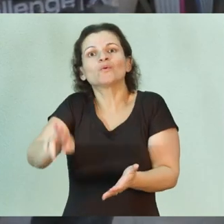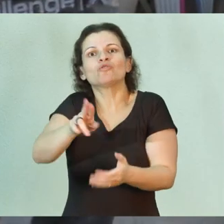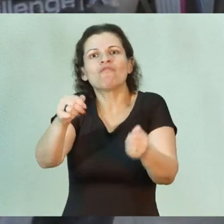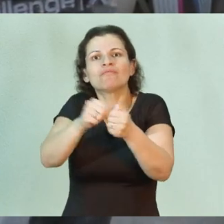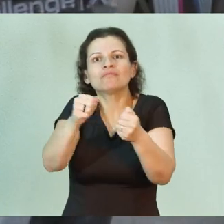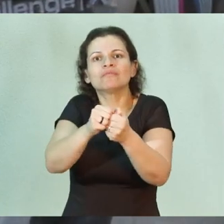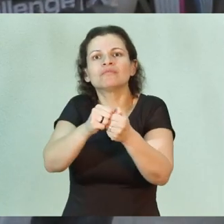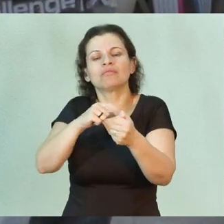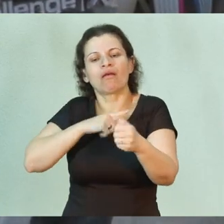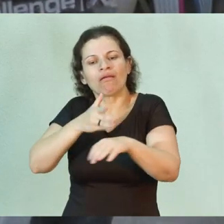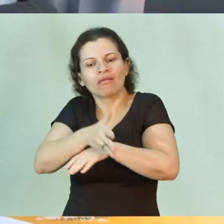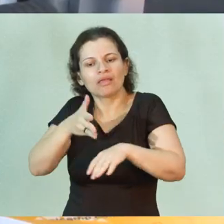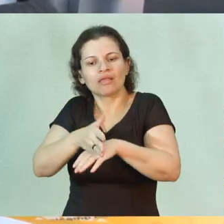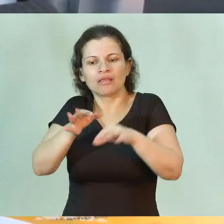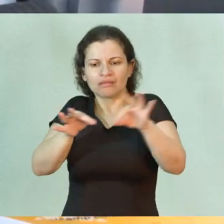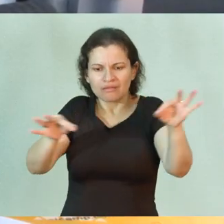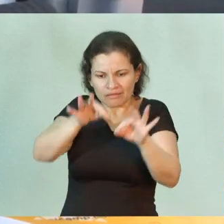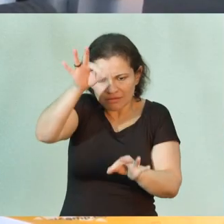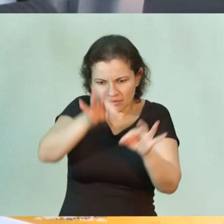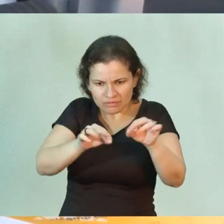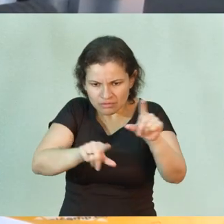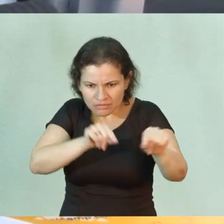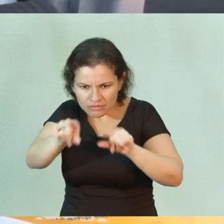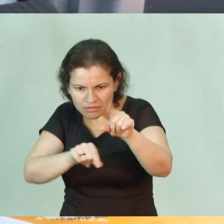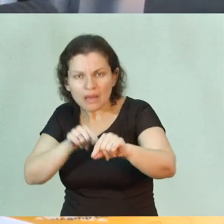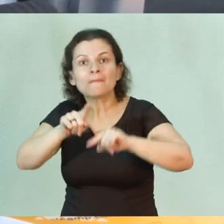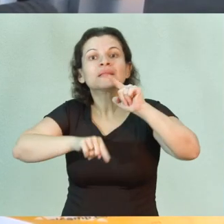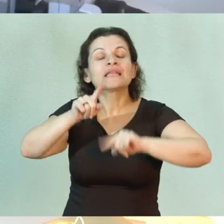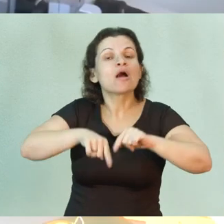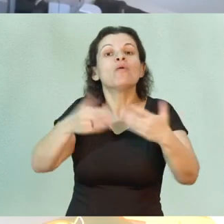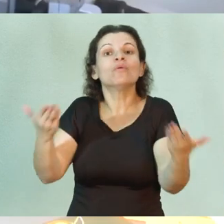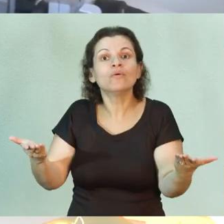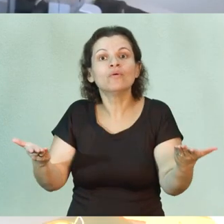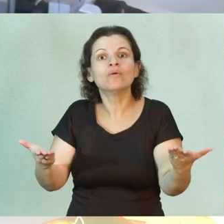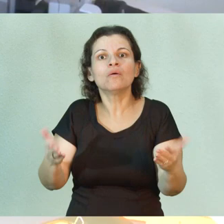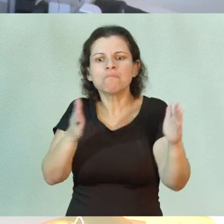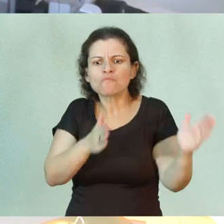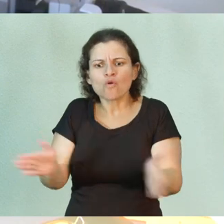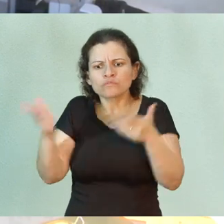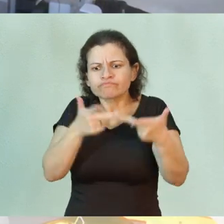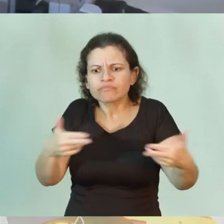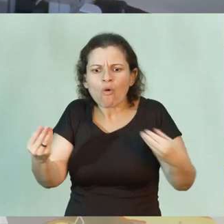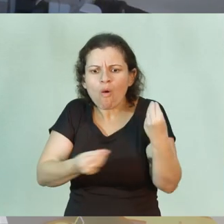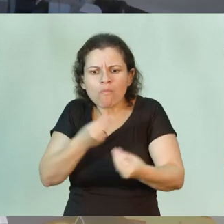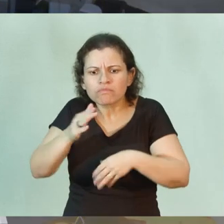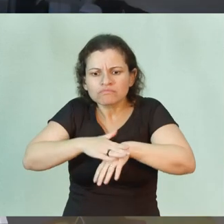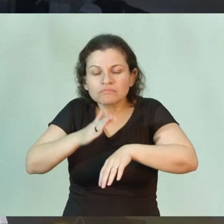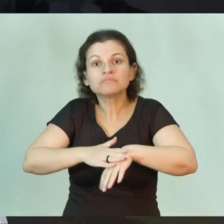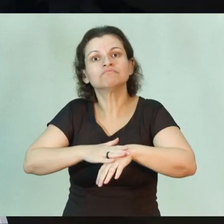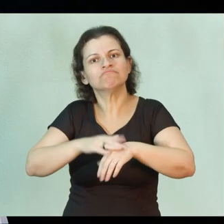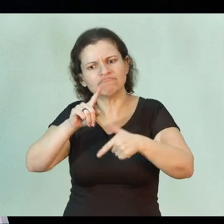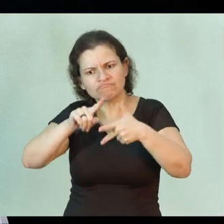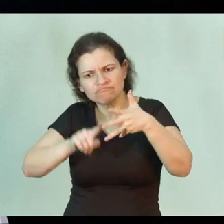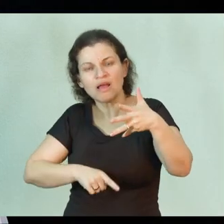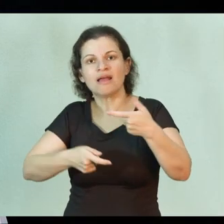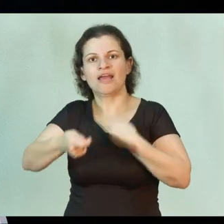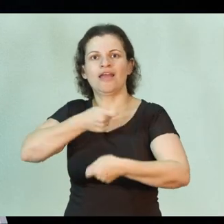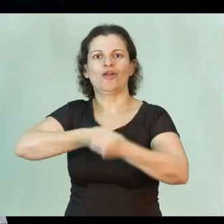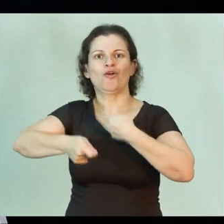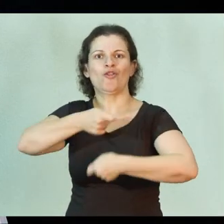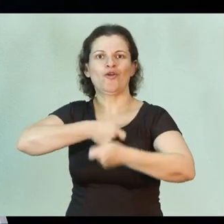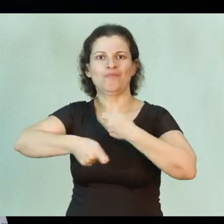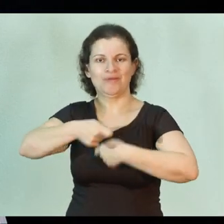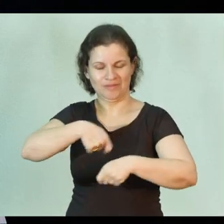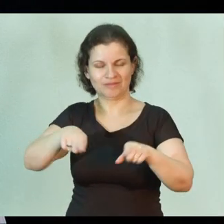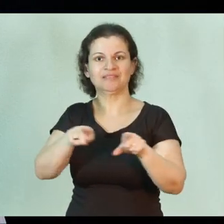envolvendo questões de dimensionamento, de seleção de materiais, da produção e inclusive aspectos econômicos